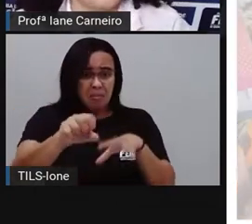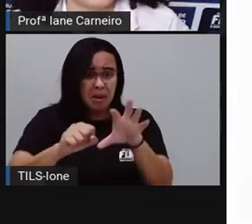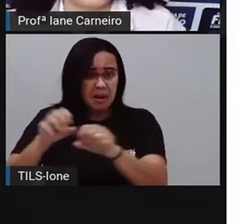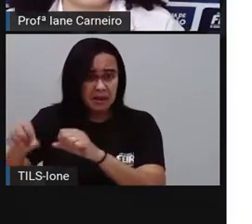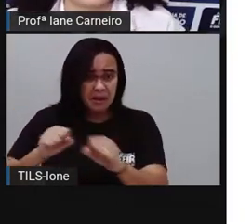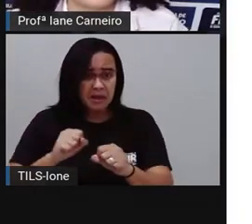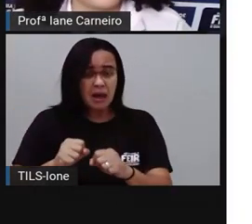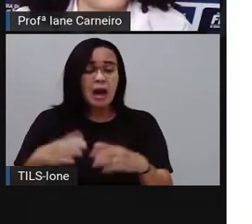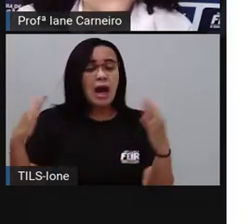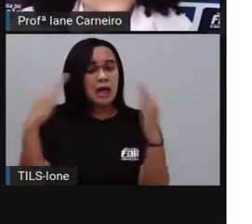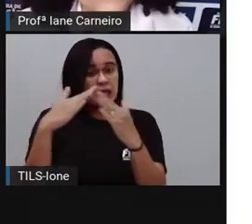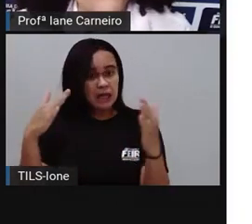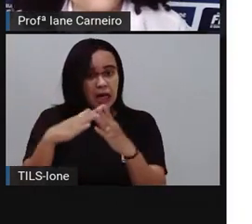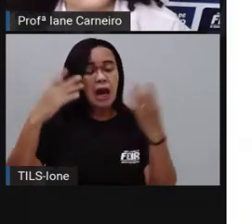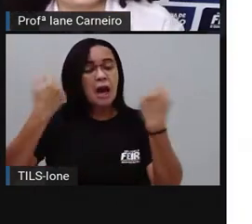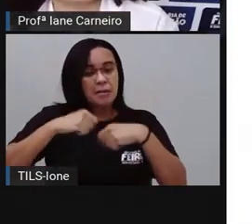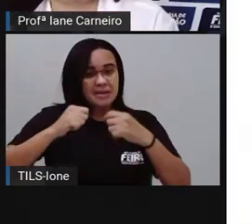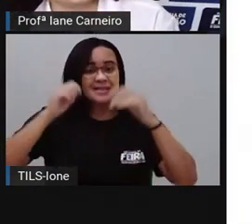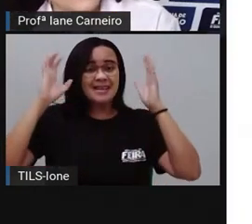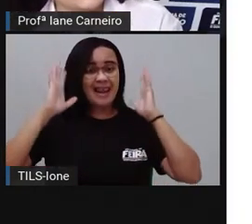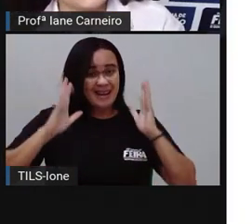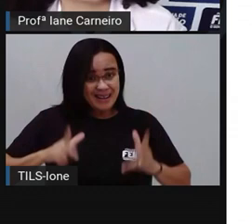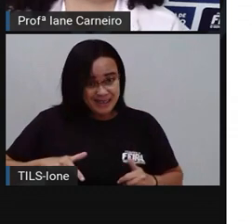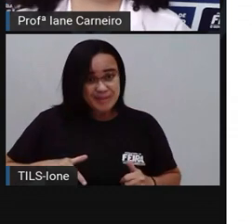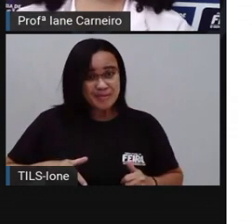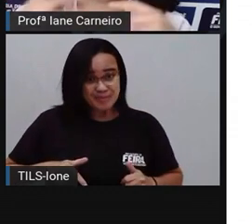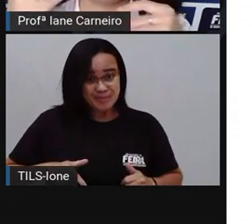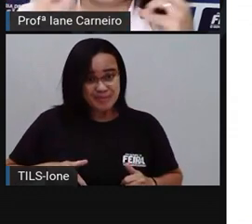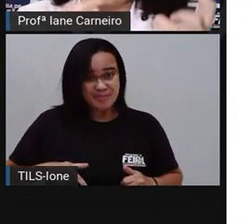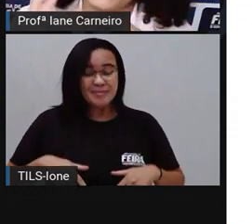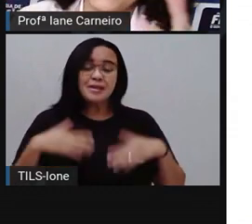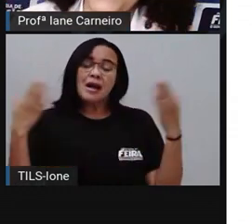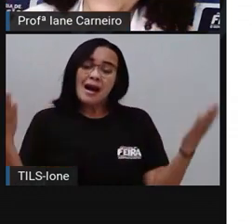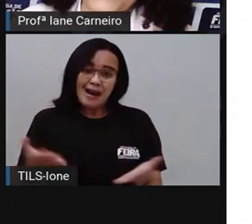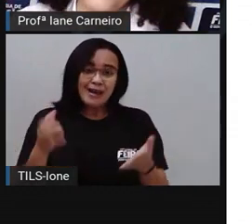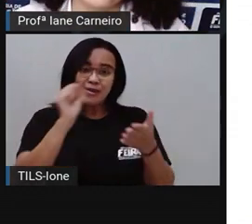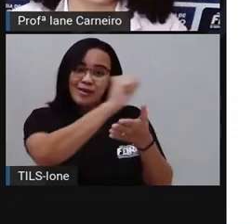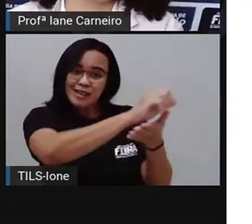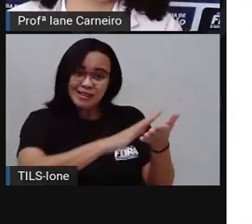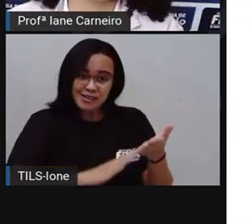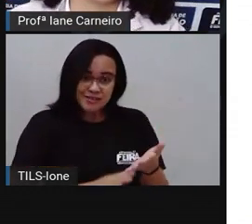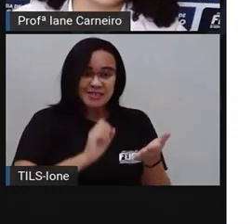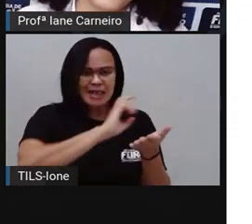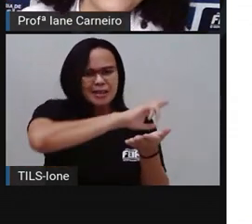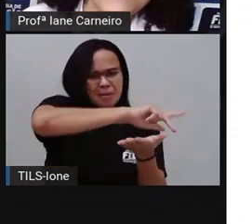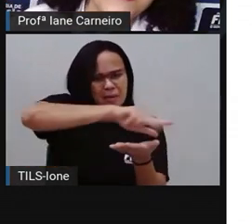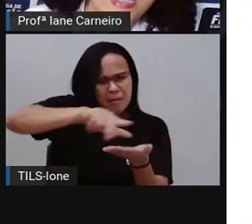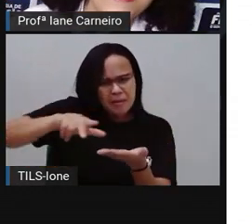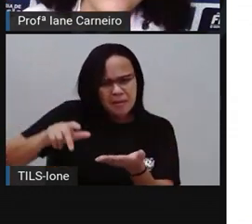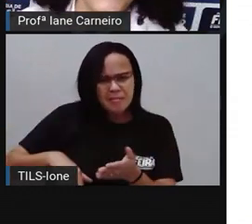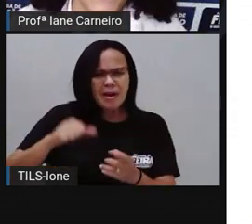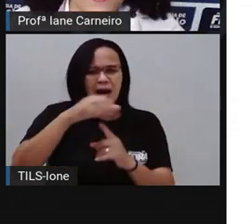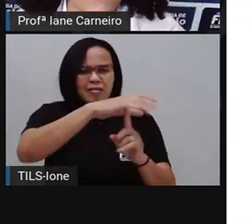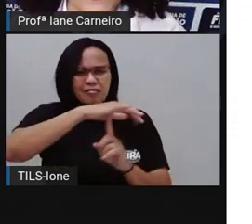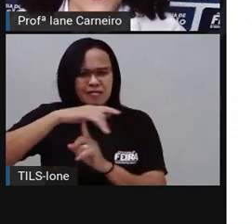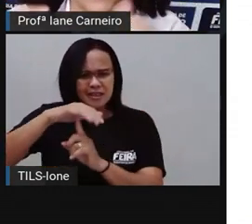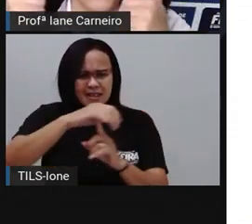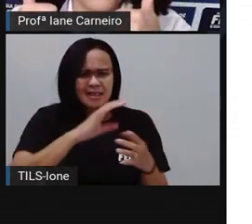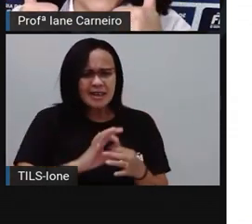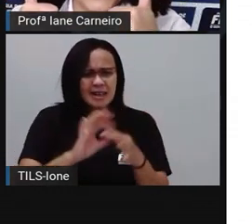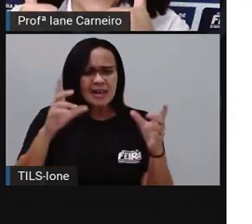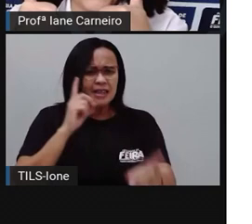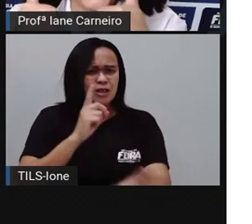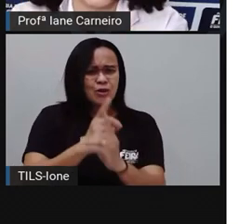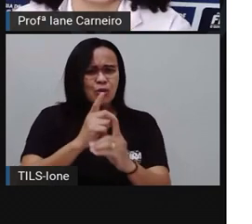agora, a Pró quer fazer com vocês algumas atividades envolvendo produtos que nós encontramos nas feiras livres.